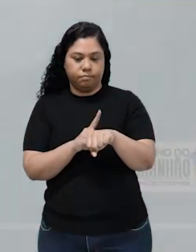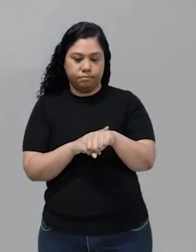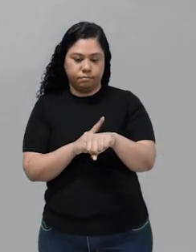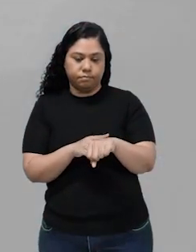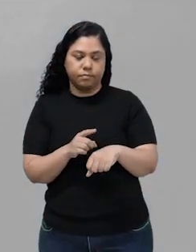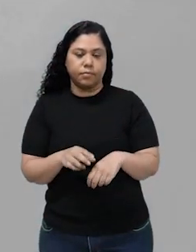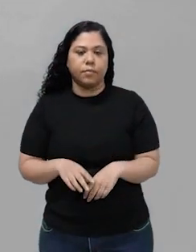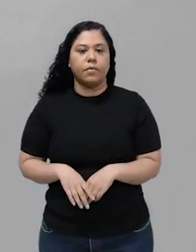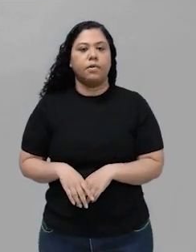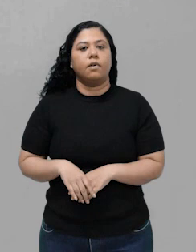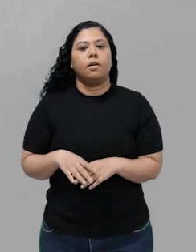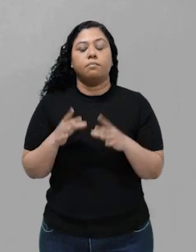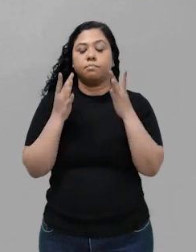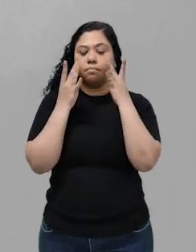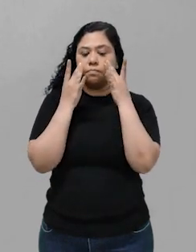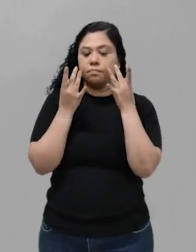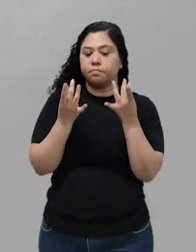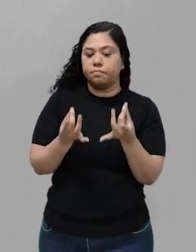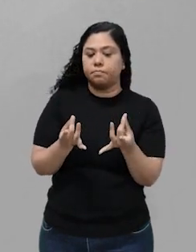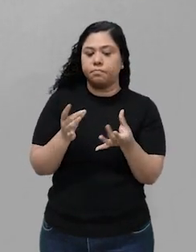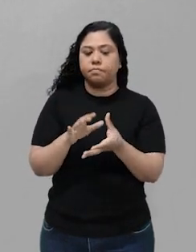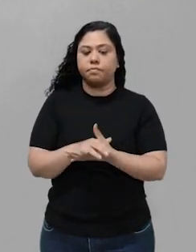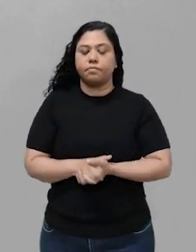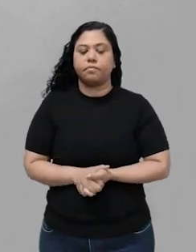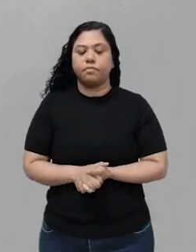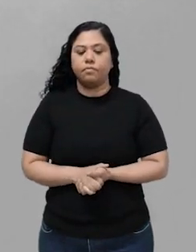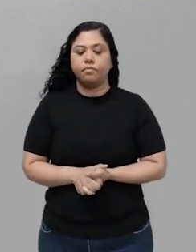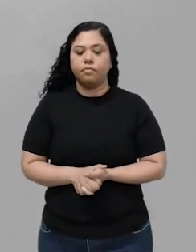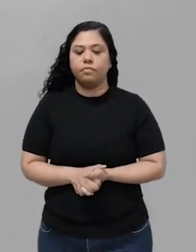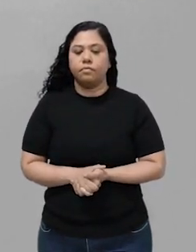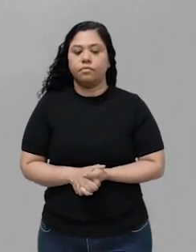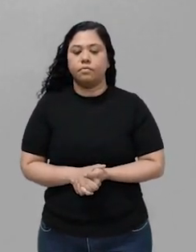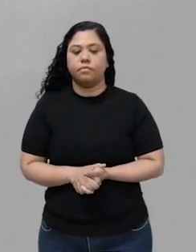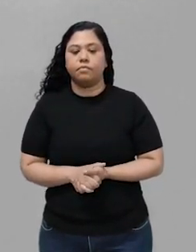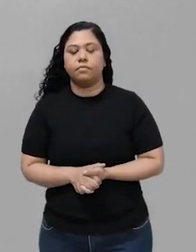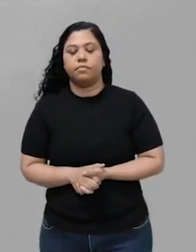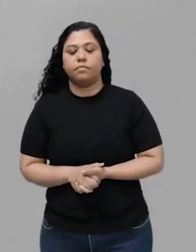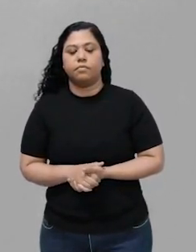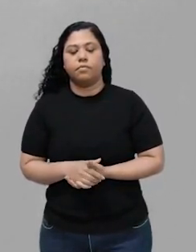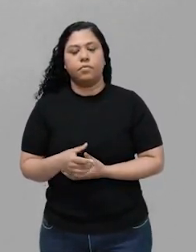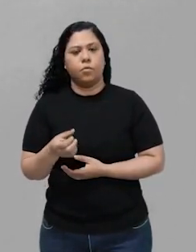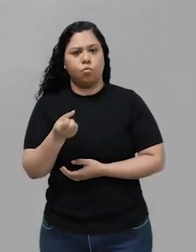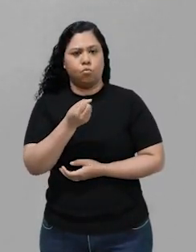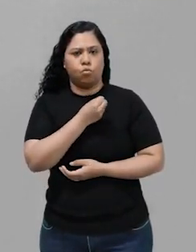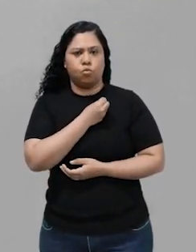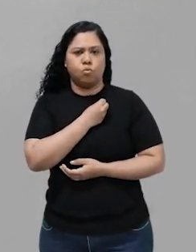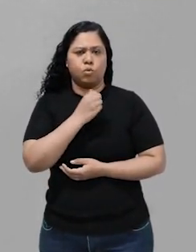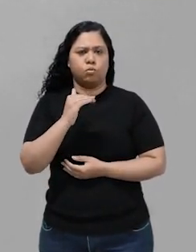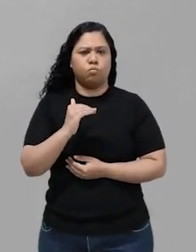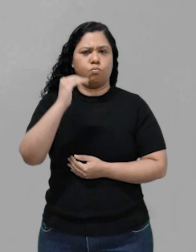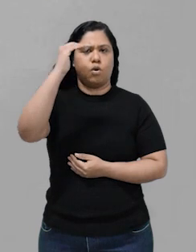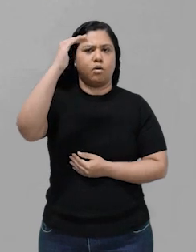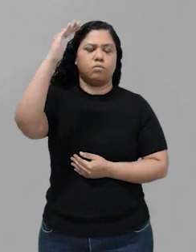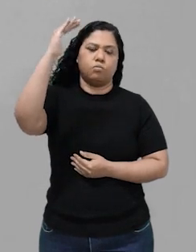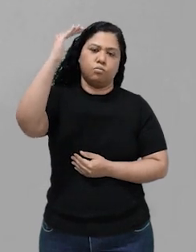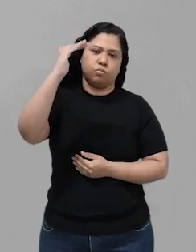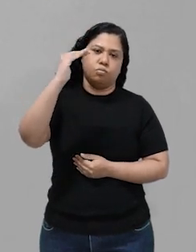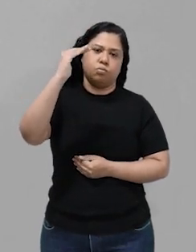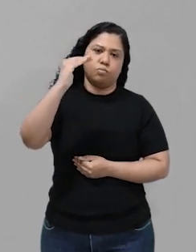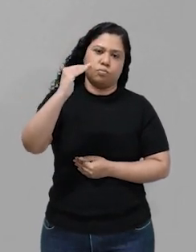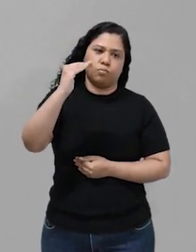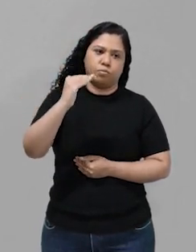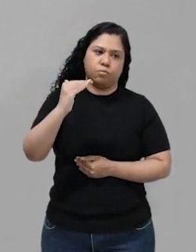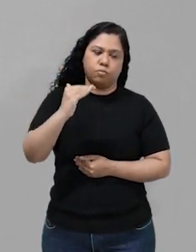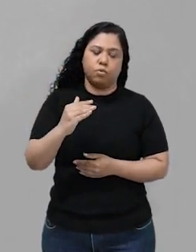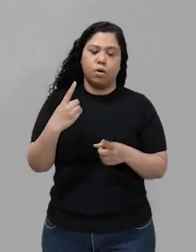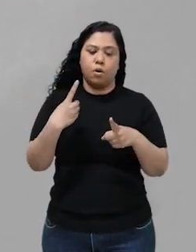Agora, observem aqui. A reação direta, ela começa no valor máximo e vai diminuindo, porque as